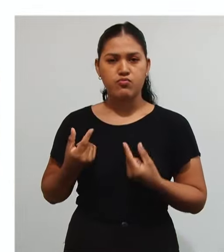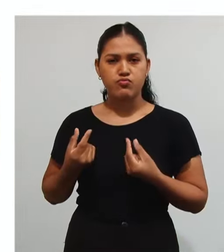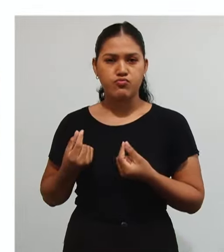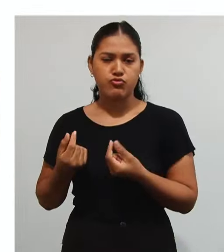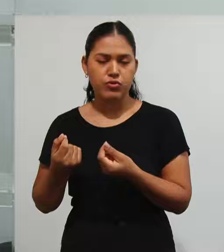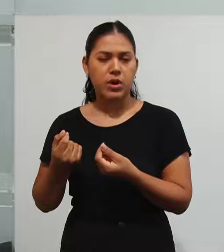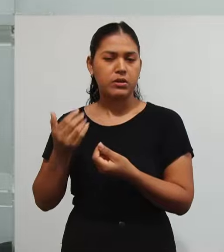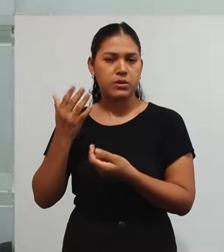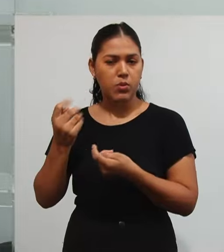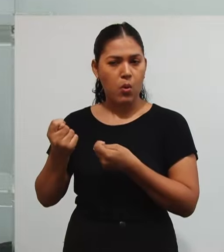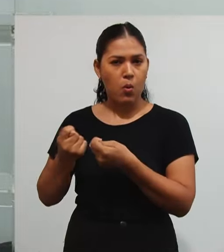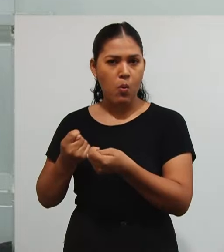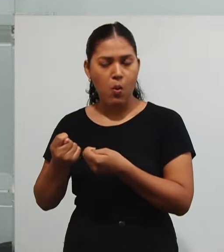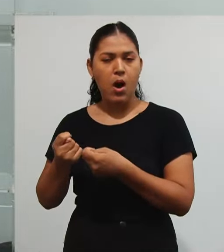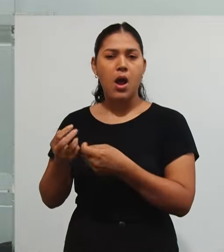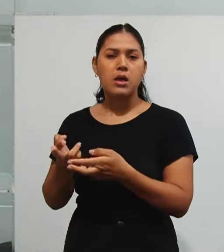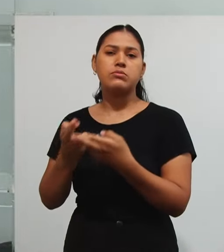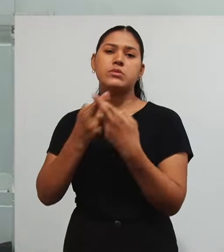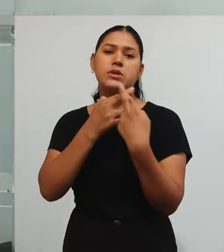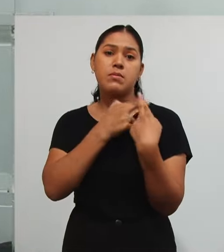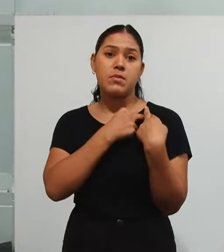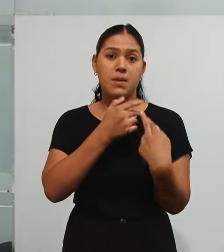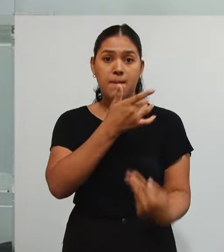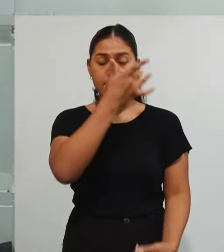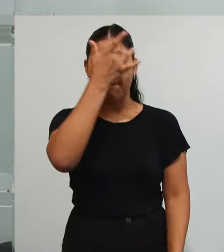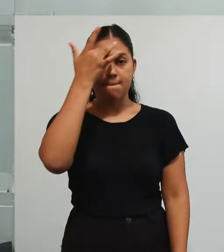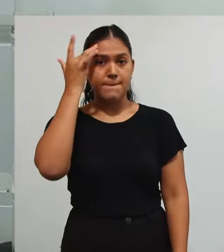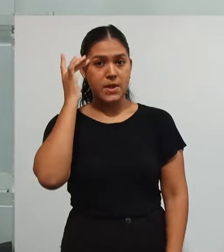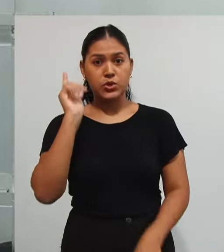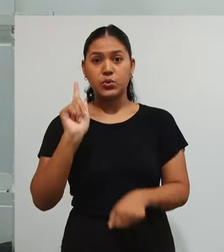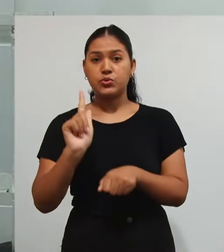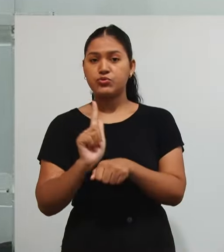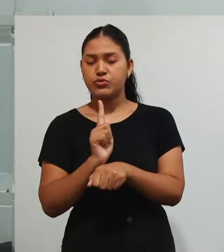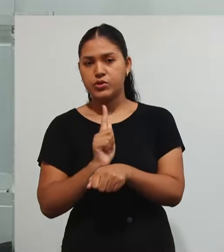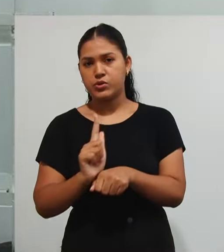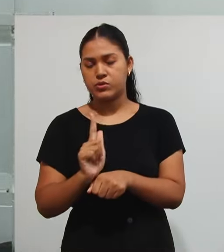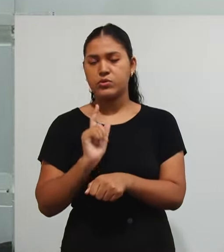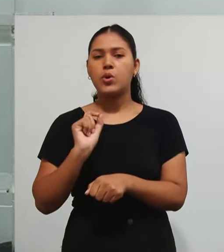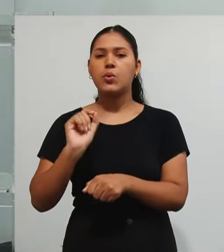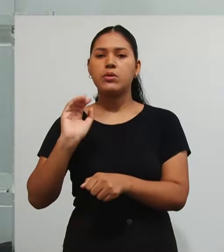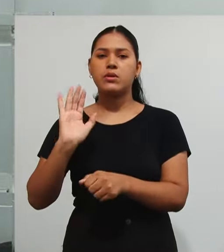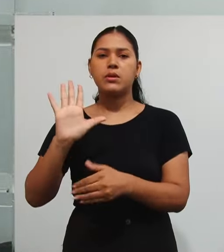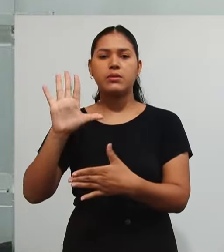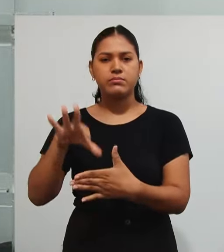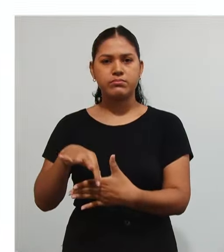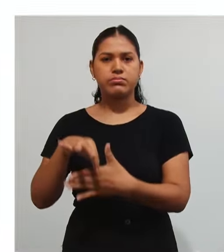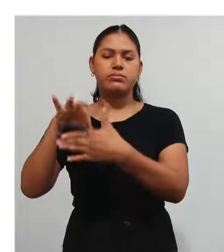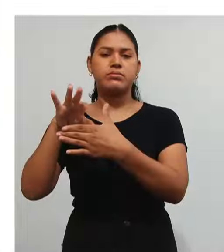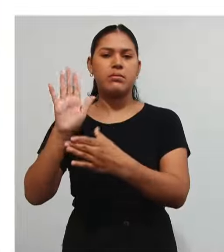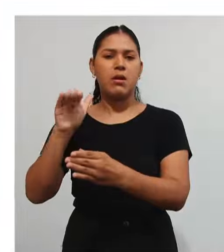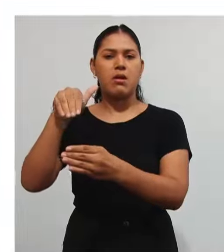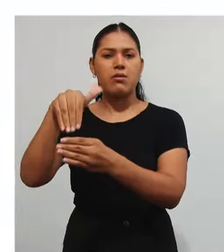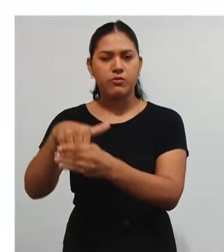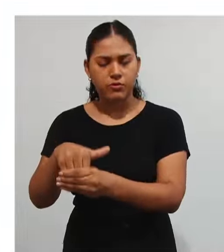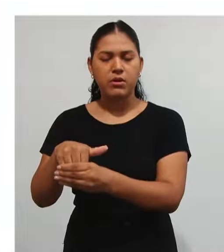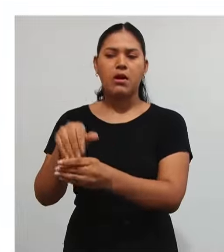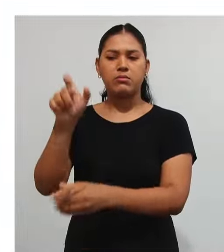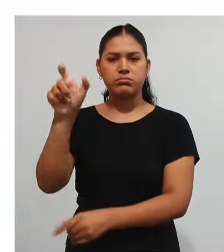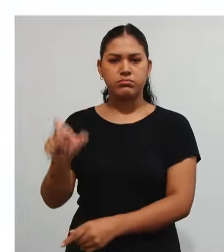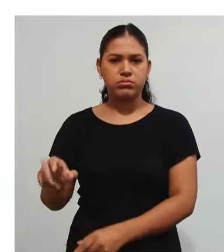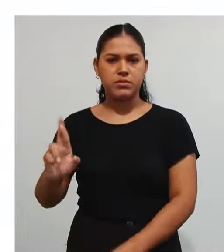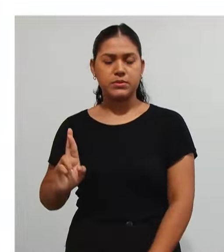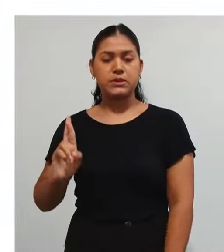responsabilidades Pela qual Aquele gestor Foi eleito E escolhido Ali Para então Manter Esse